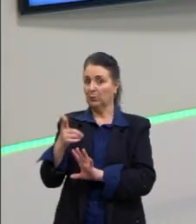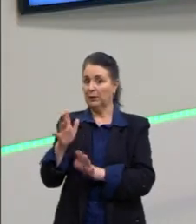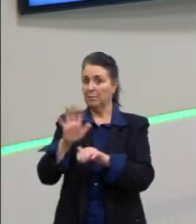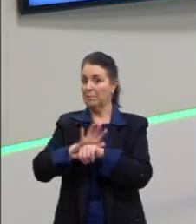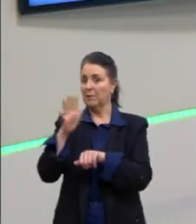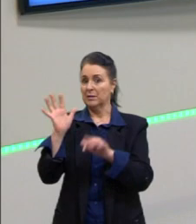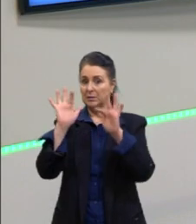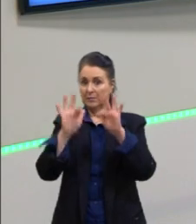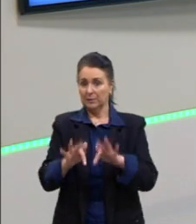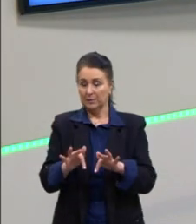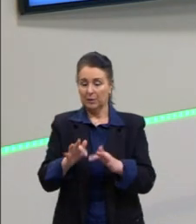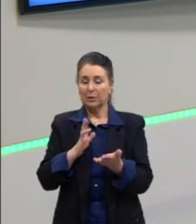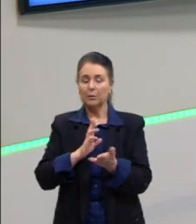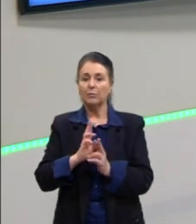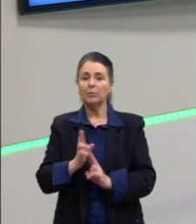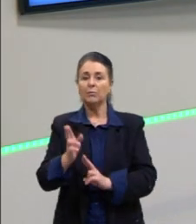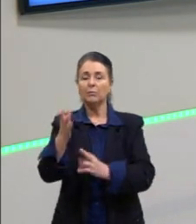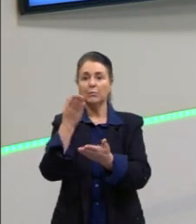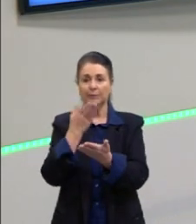meninas? Vamos passar mais um aqui.